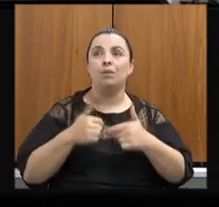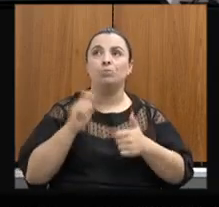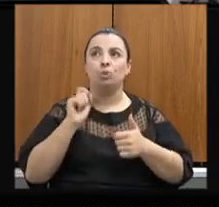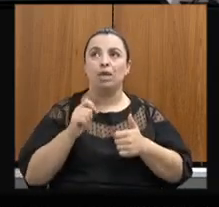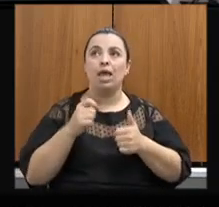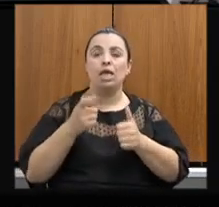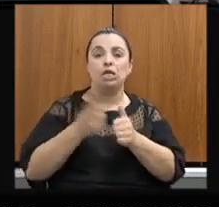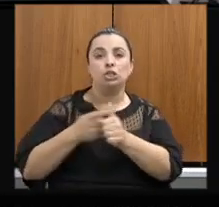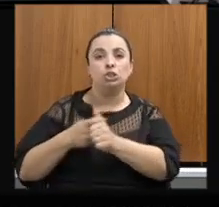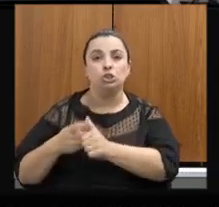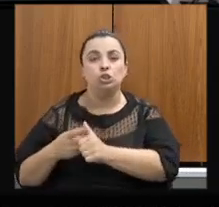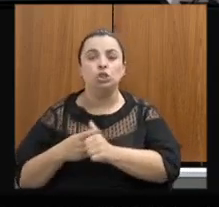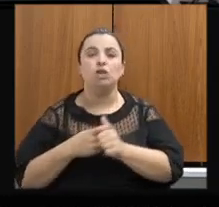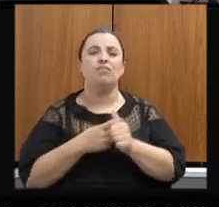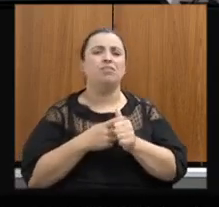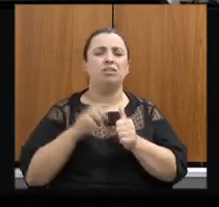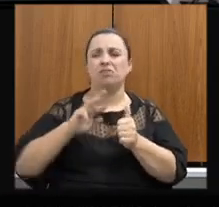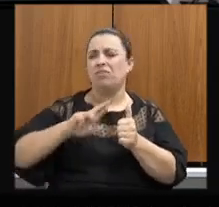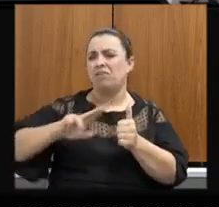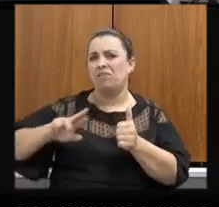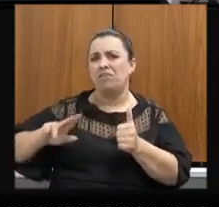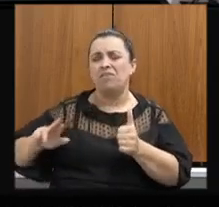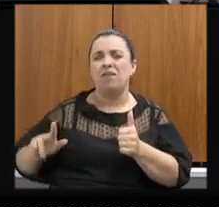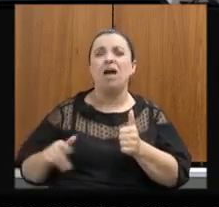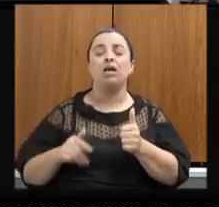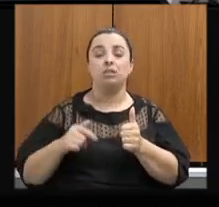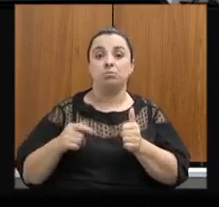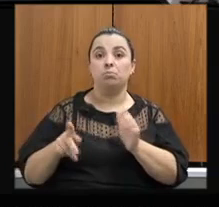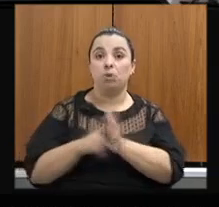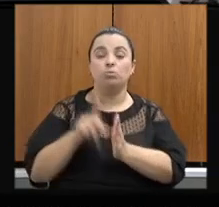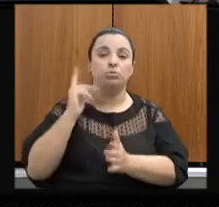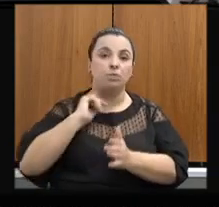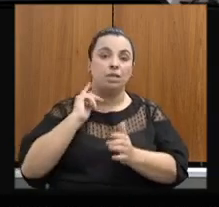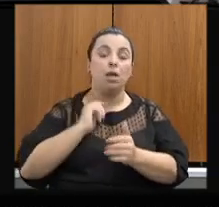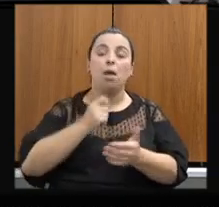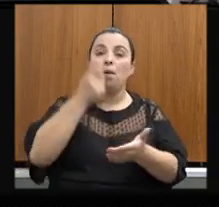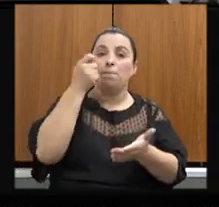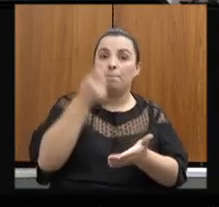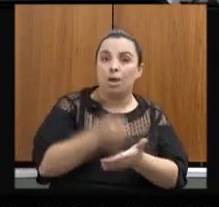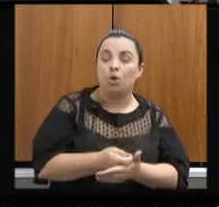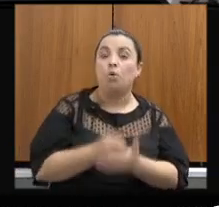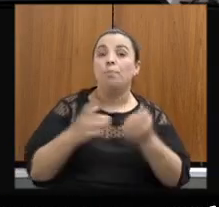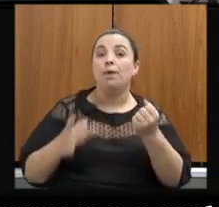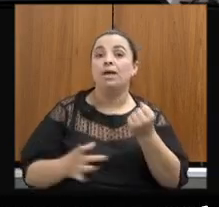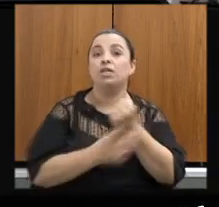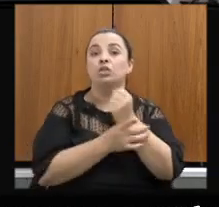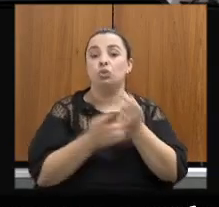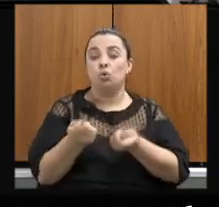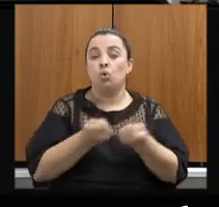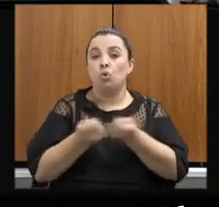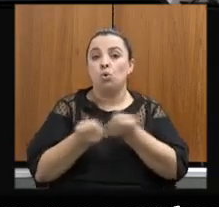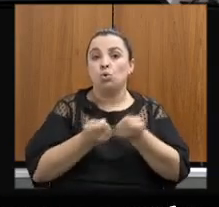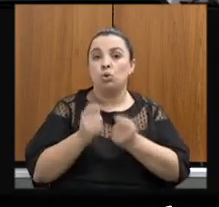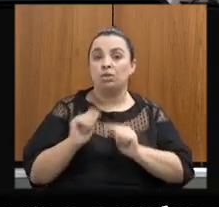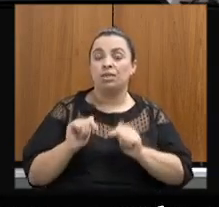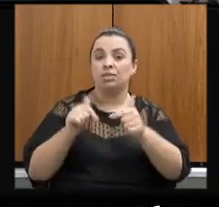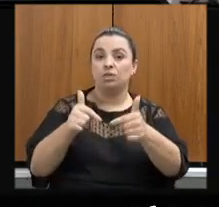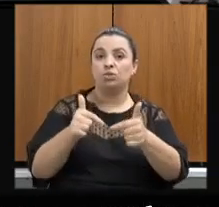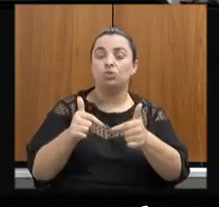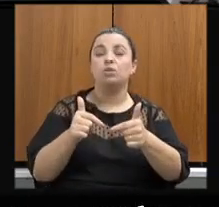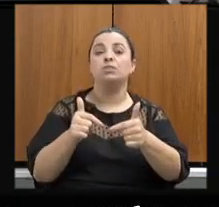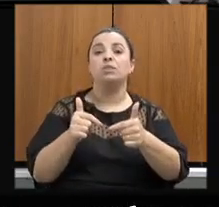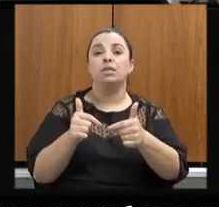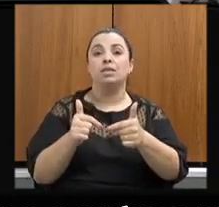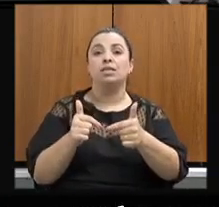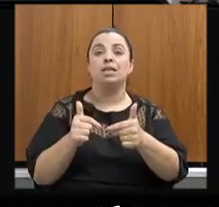outorgas e intervenções ambientais no Estado de Minas Gerais para garantia do efetivo controle das atividades potencialmente poluidoras no